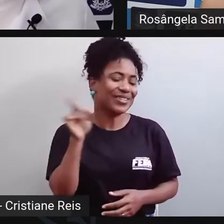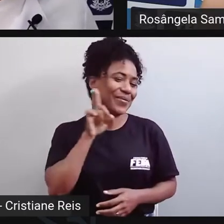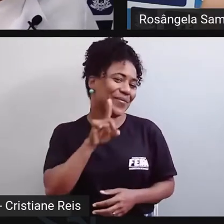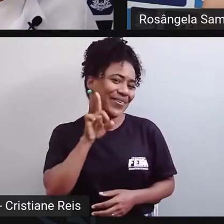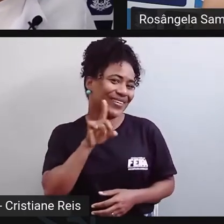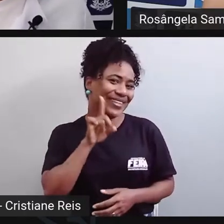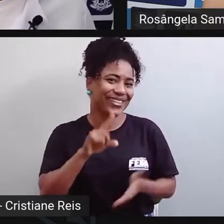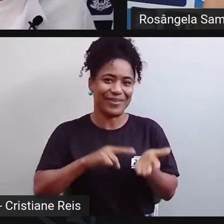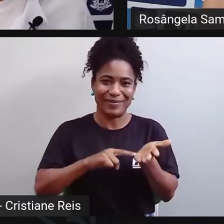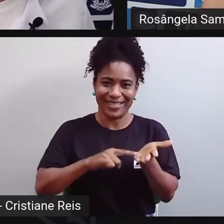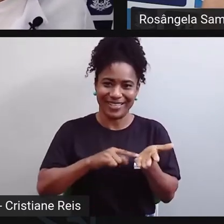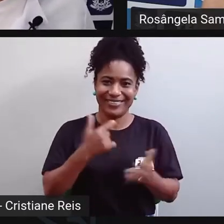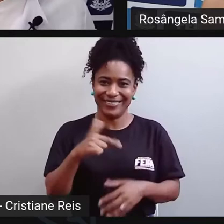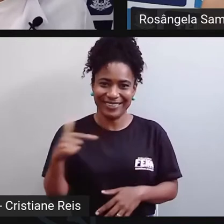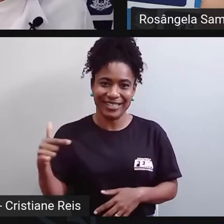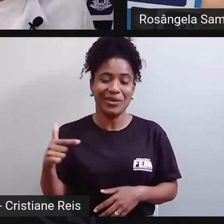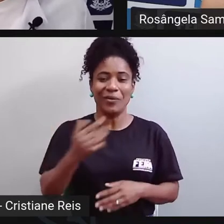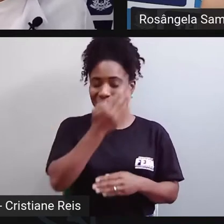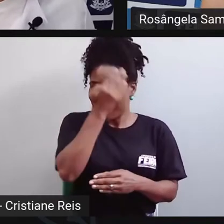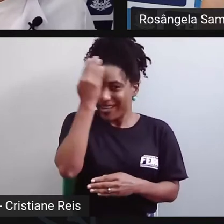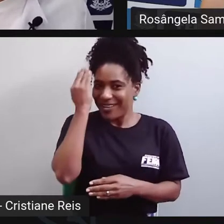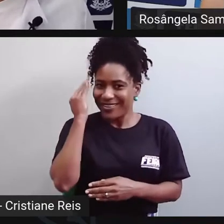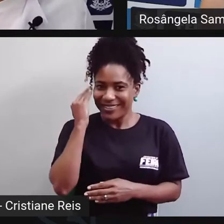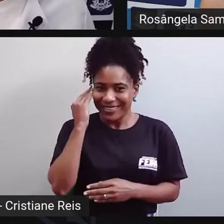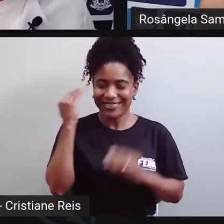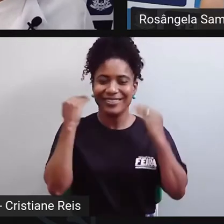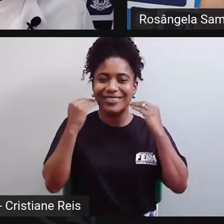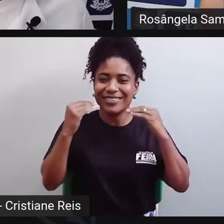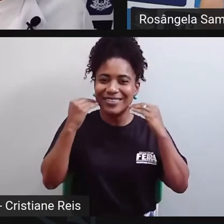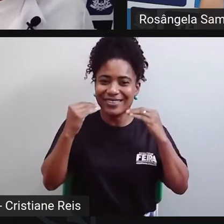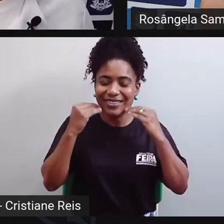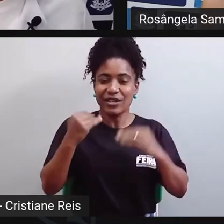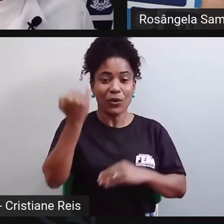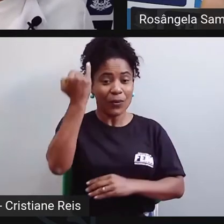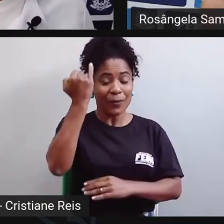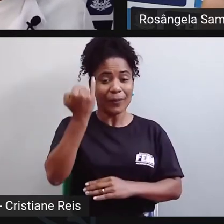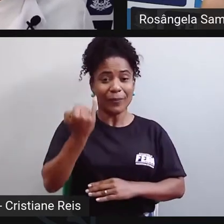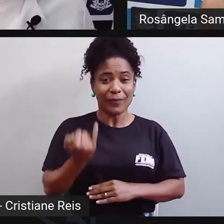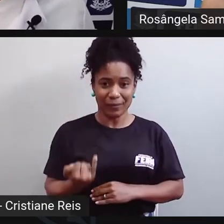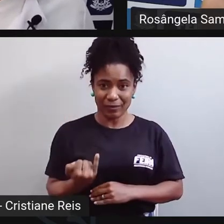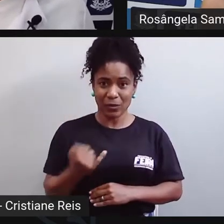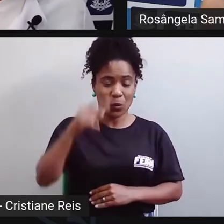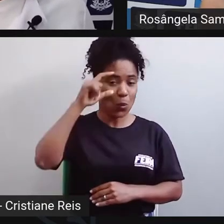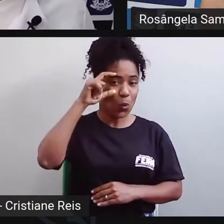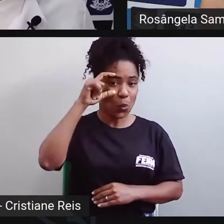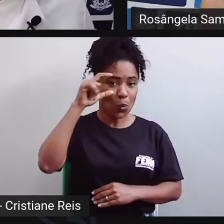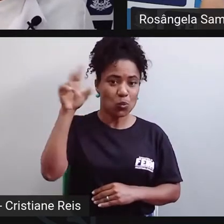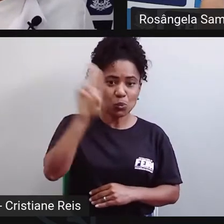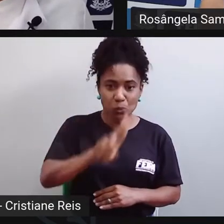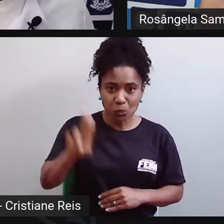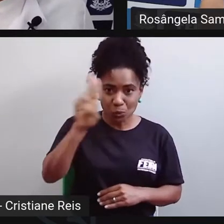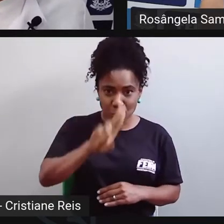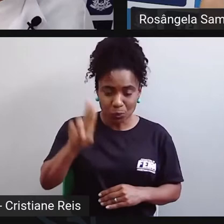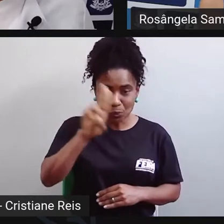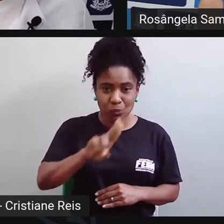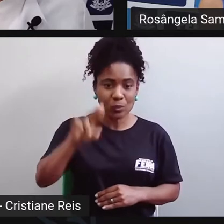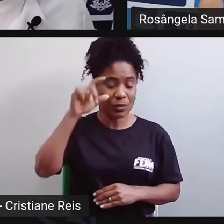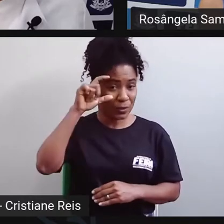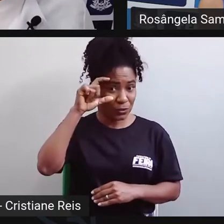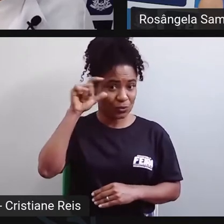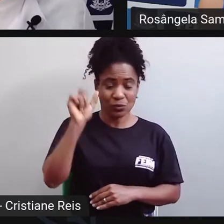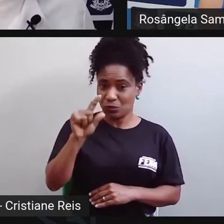branca. Tenho um cabelo liso, curto, sou magra, uso óculos, um óculos azul